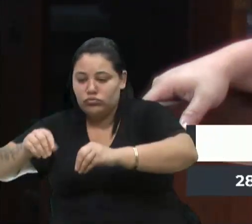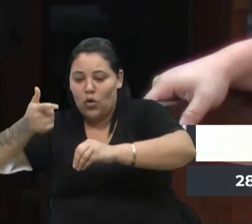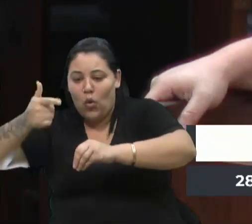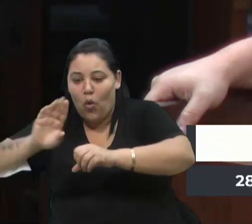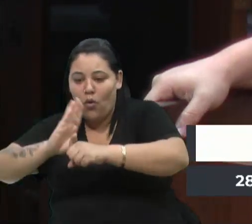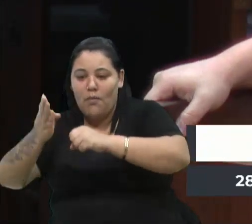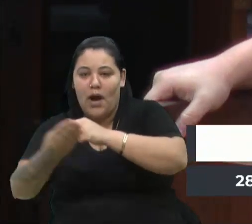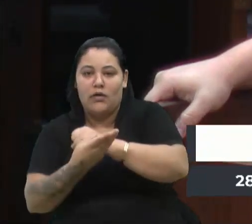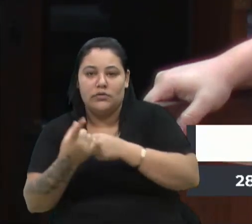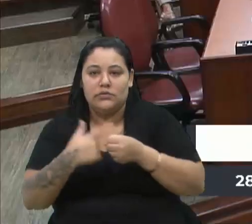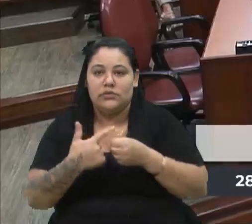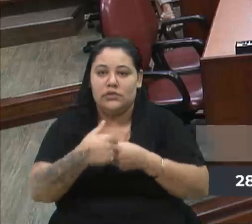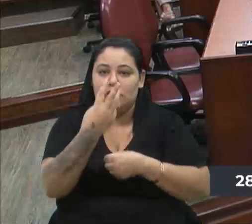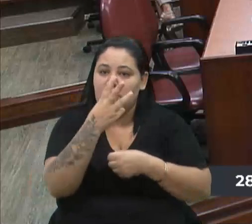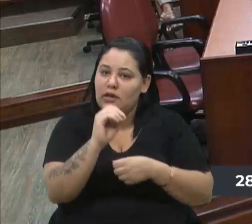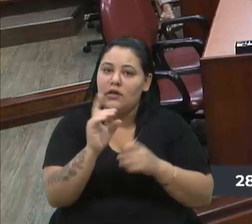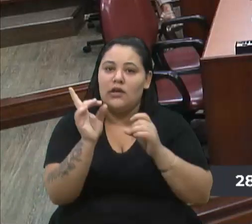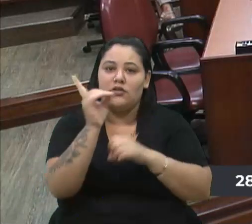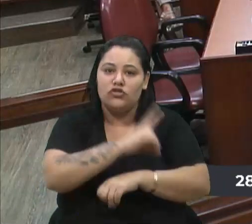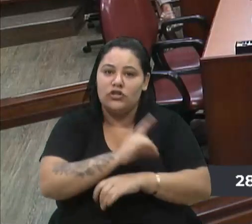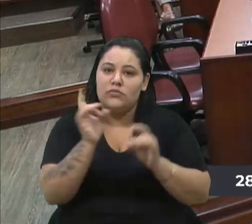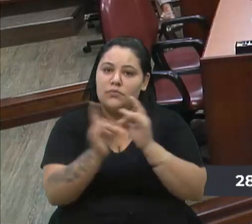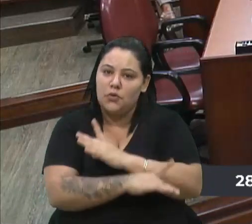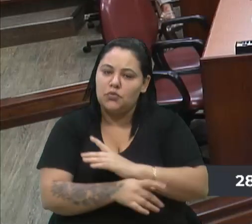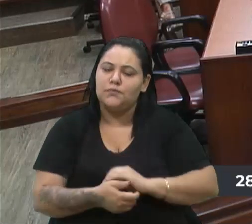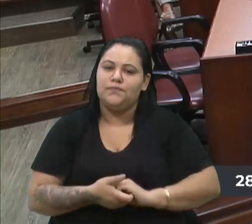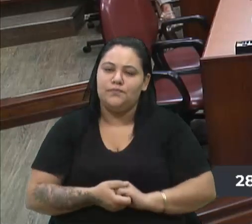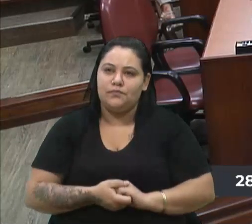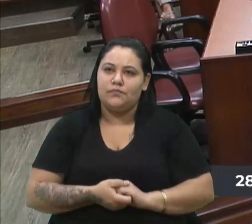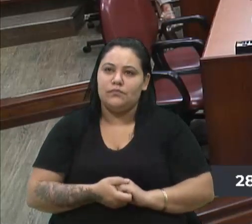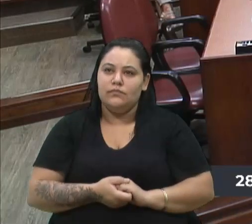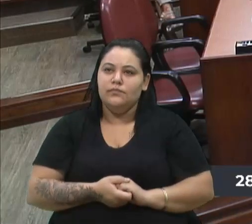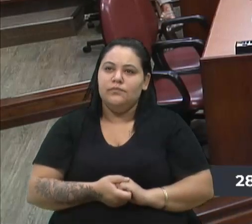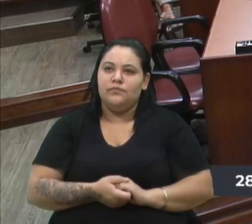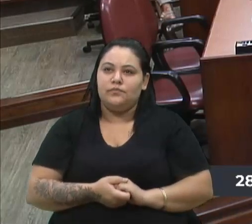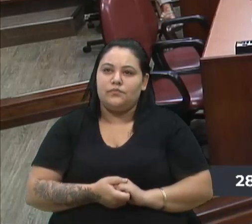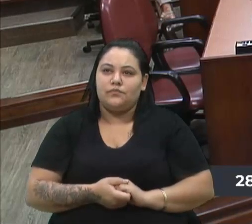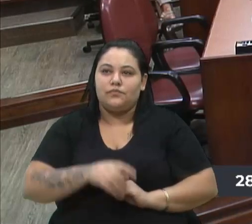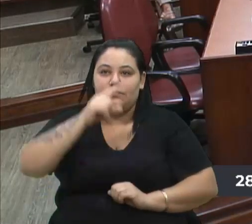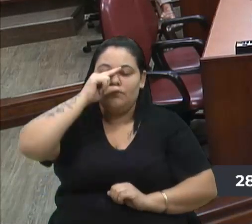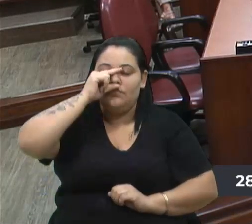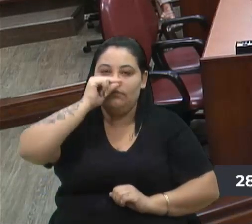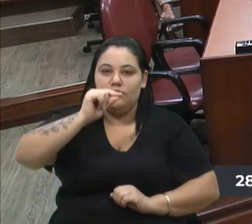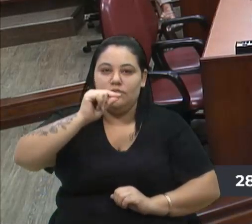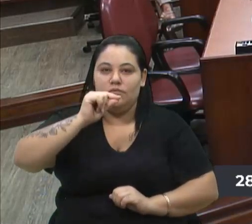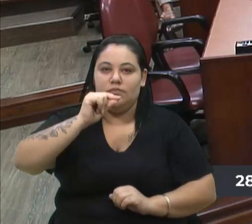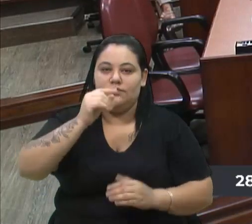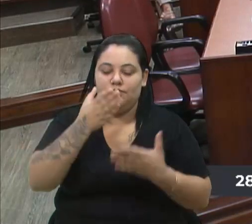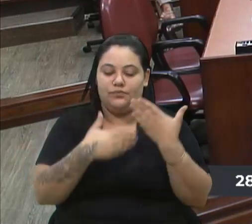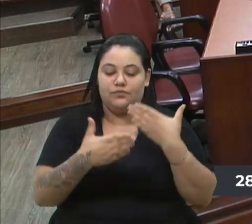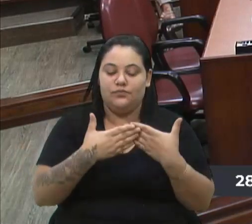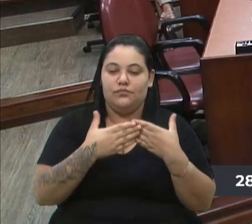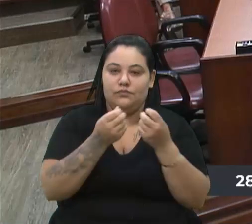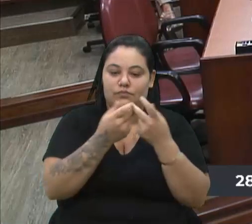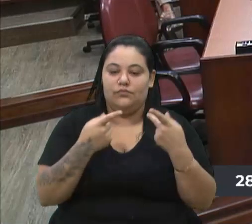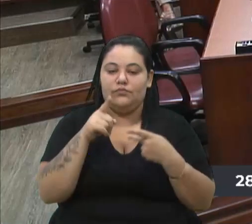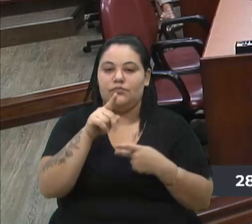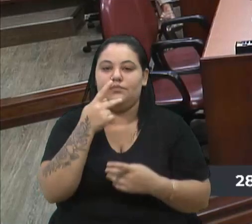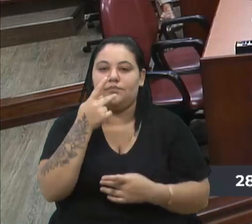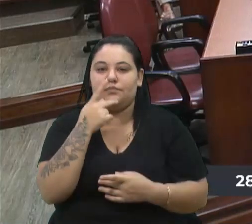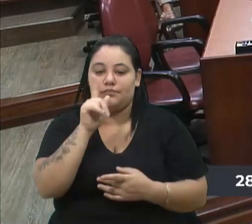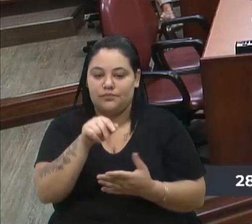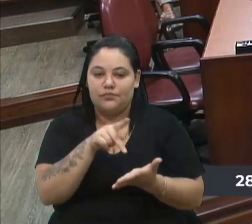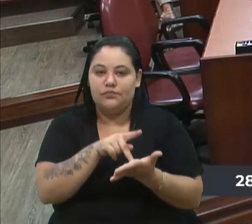Fantinello obrigado, vereador Bressan pela sua parte e assim tudo que o senhor trouxe é uma grande verdade